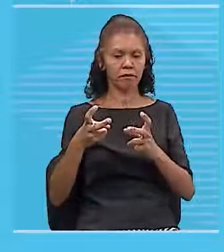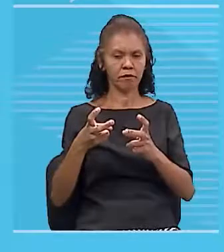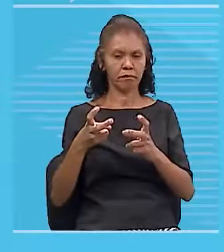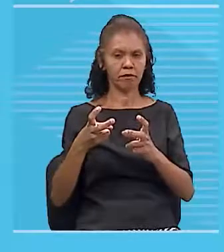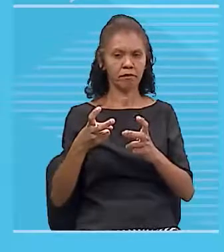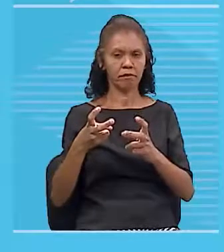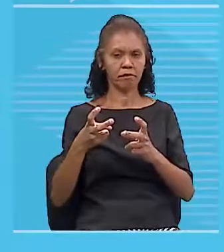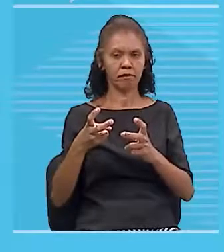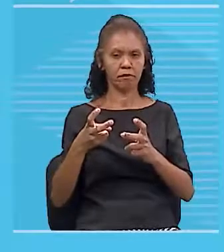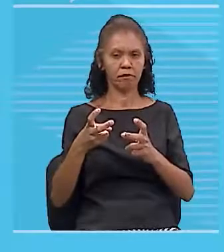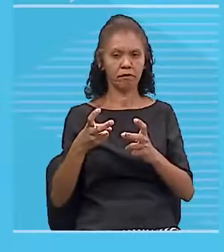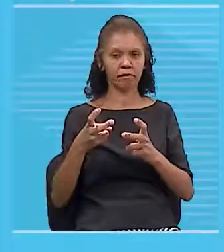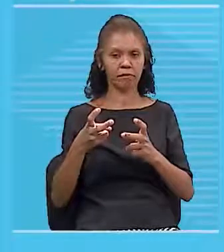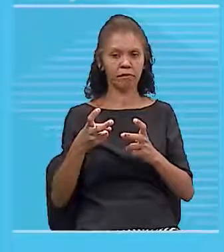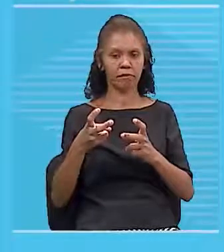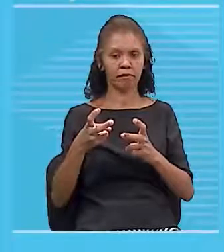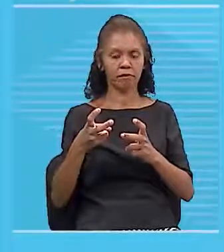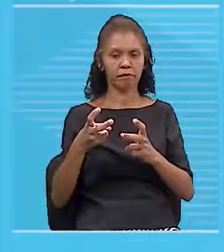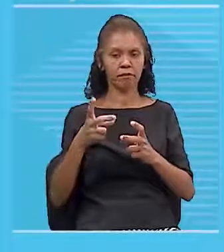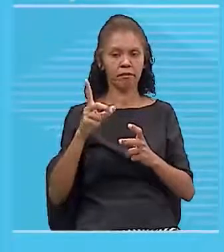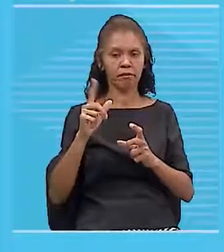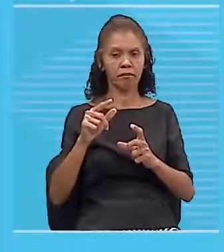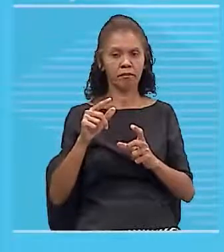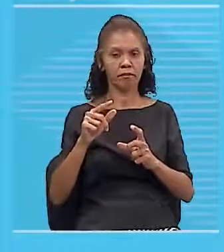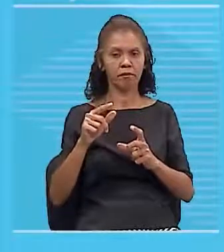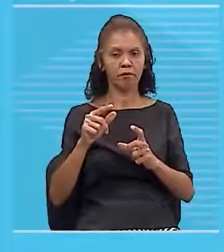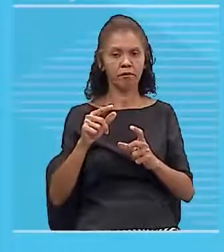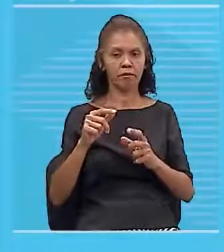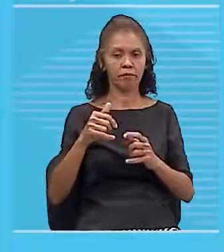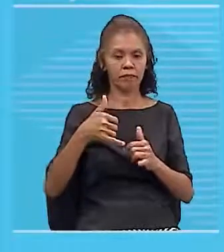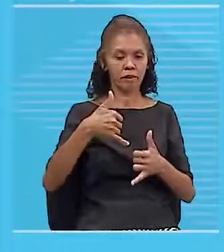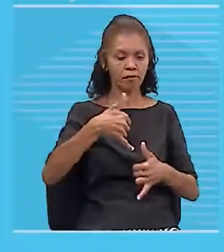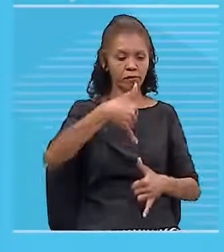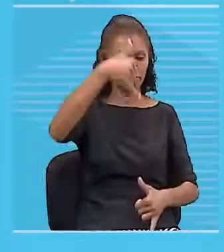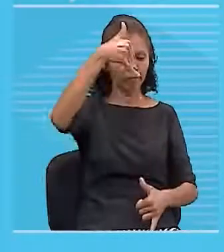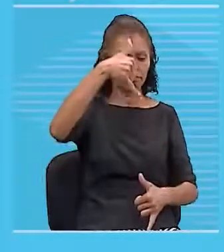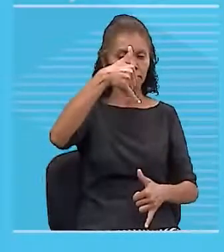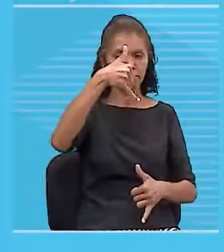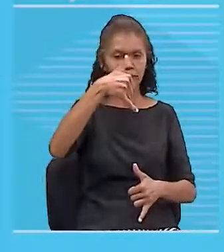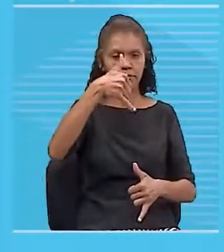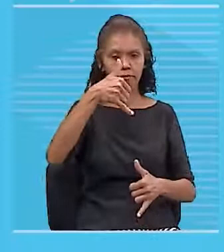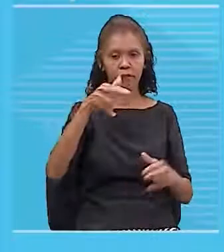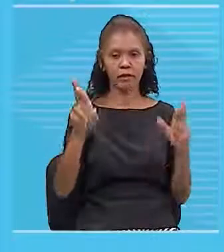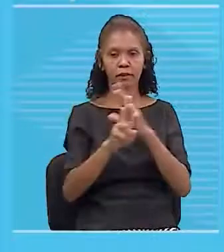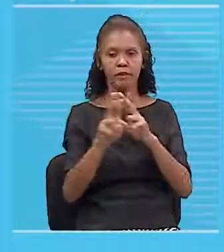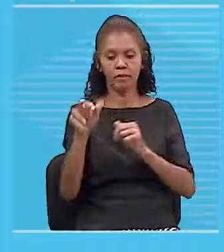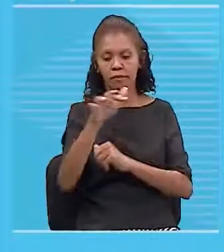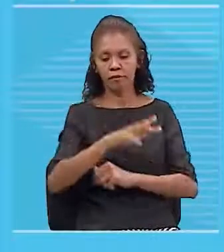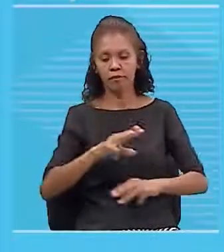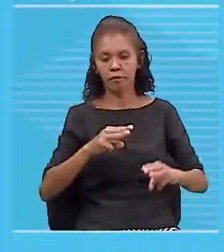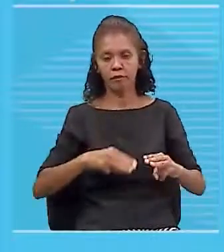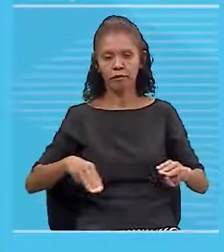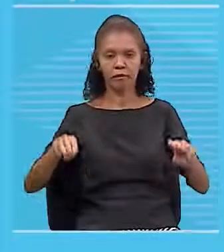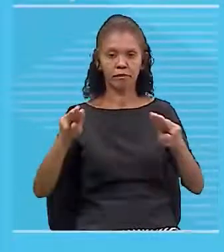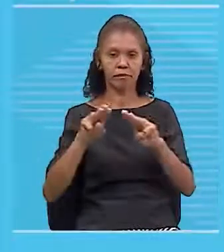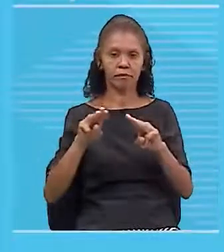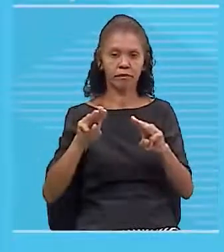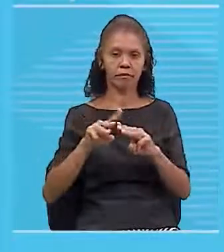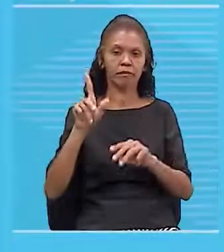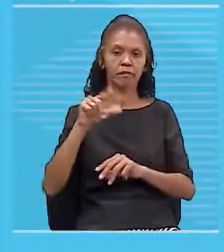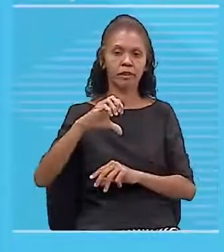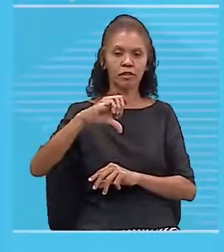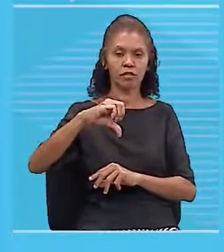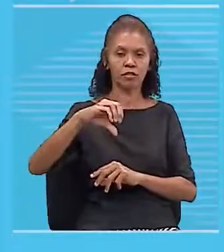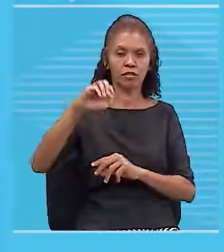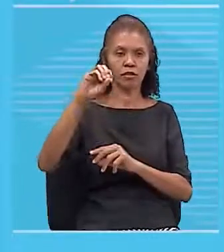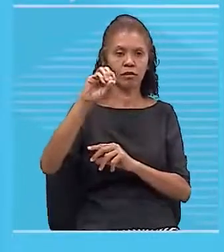que o ângulo entre eles, entre o fio e o campo magnético, é um ângulo de 90 graus, tá?